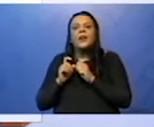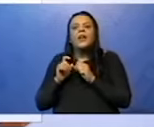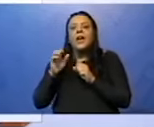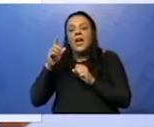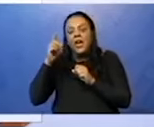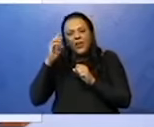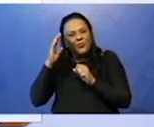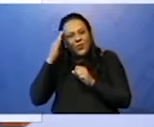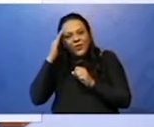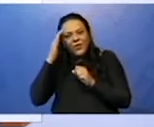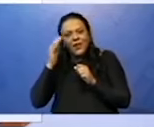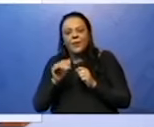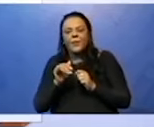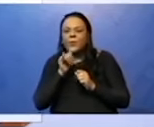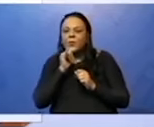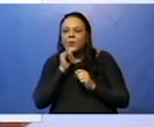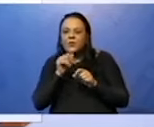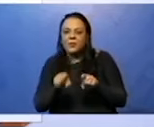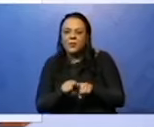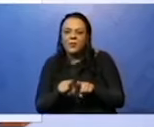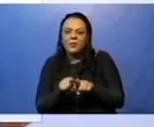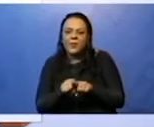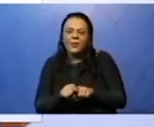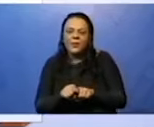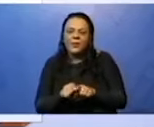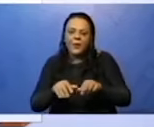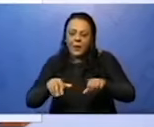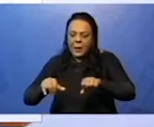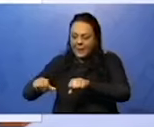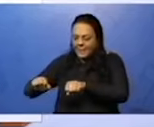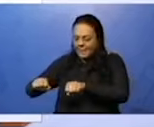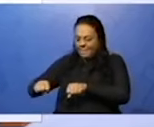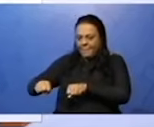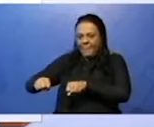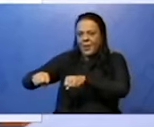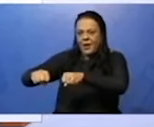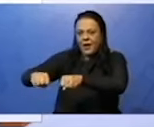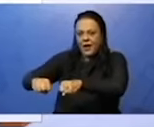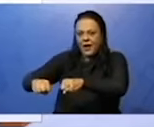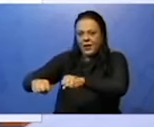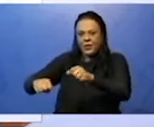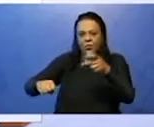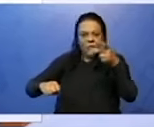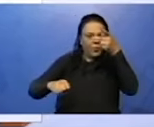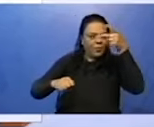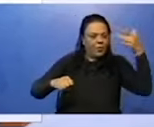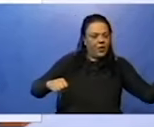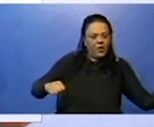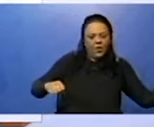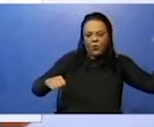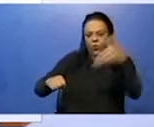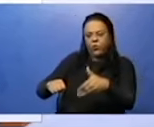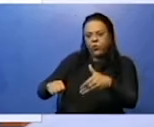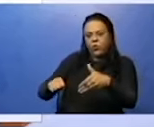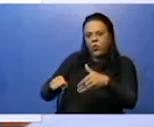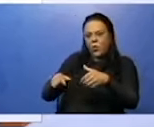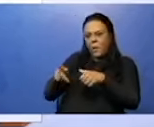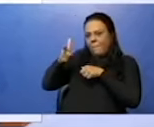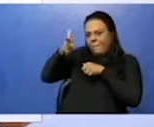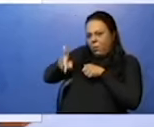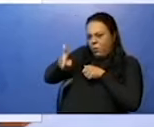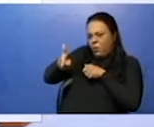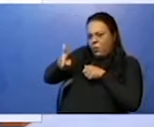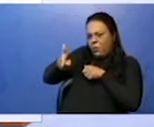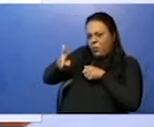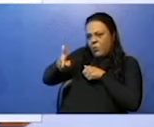praticou a ação de assaltar? Sim. Mas eu sei quem foi? Não. Como que eu consigo, então, saber que é um sujeito